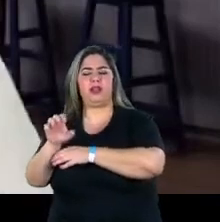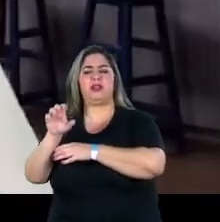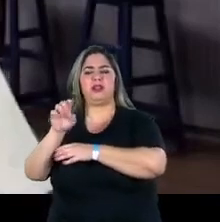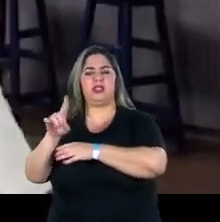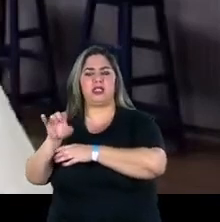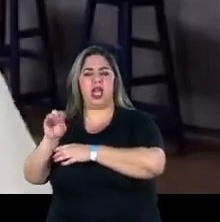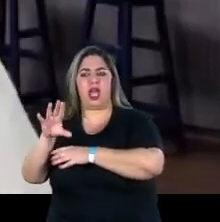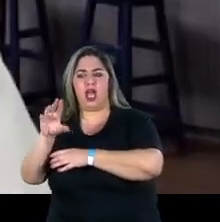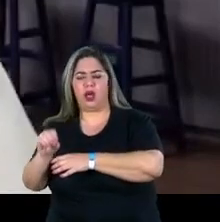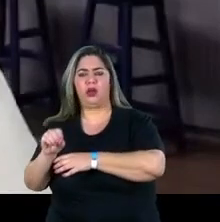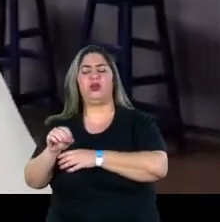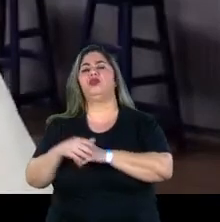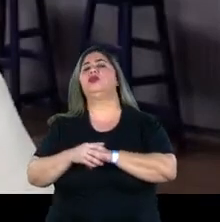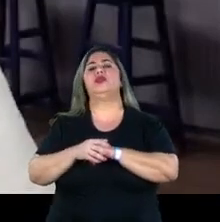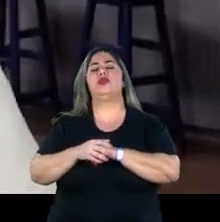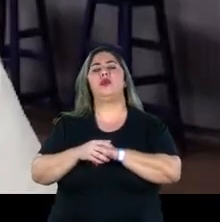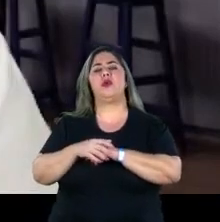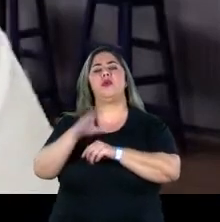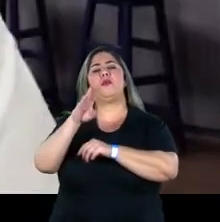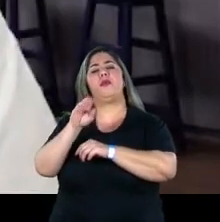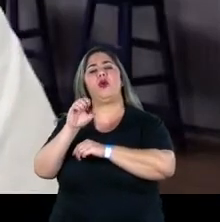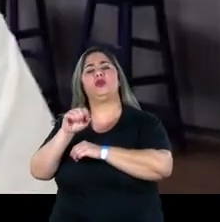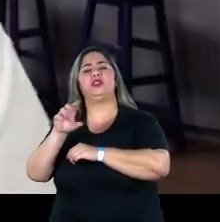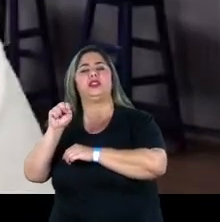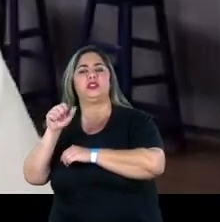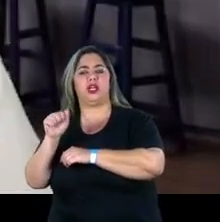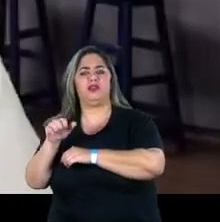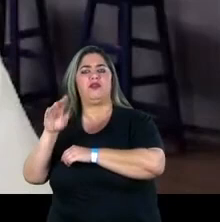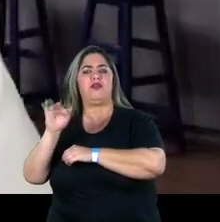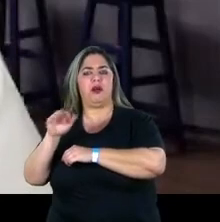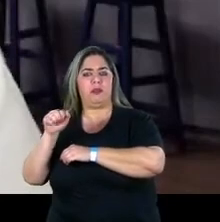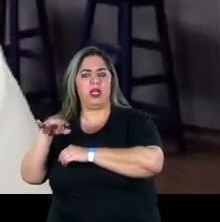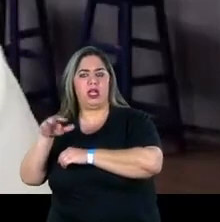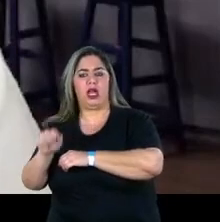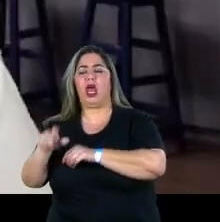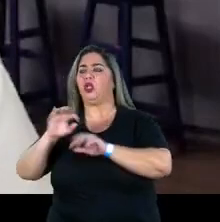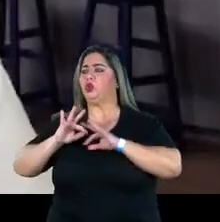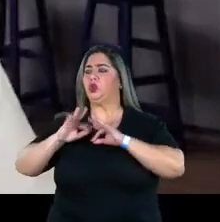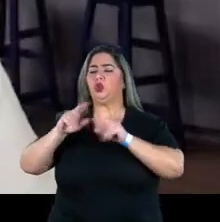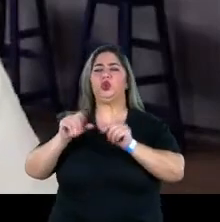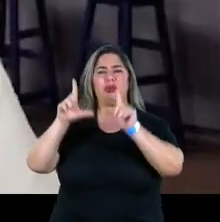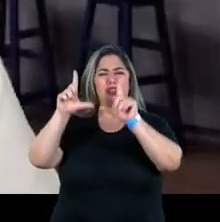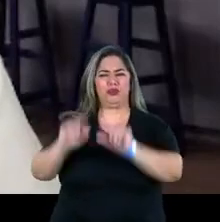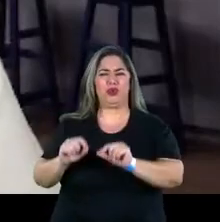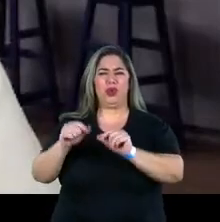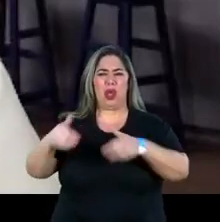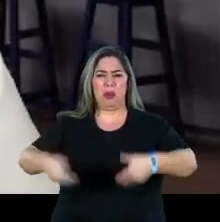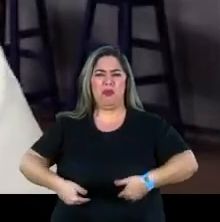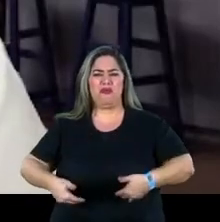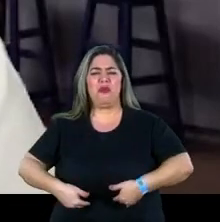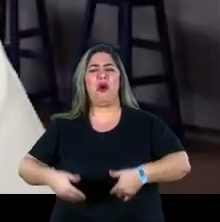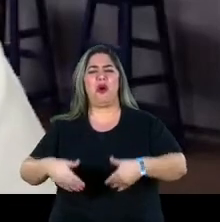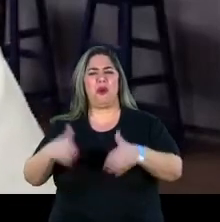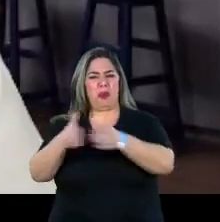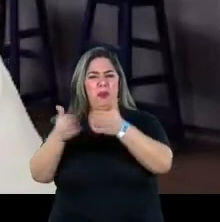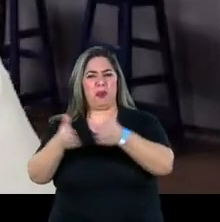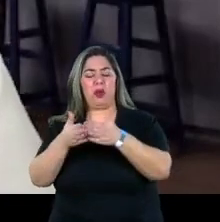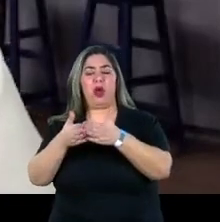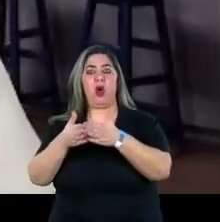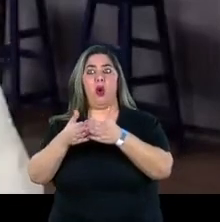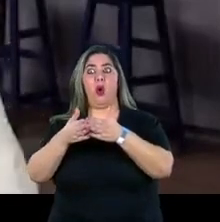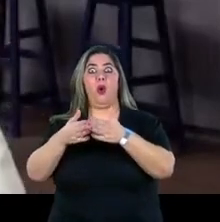Família, são programas que são referências internacionais de redução de pobreza e de fome, o Brasil dá um salto.